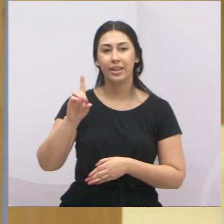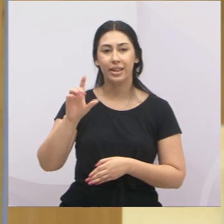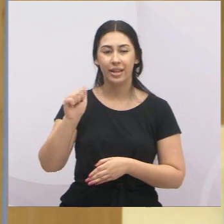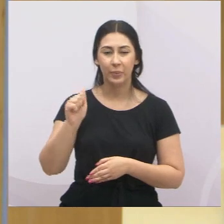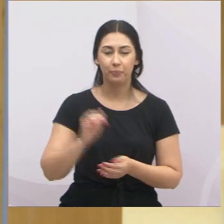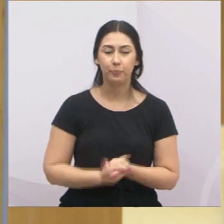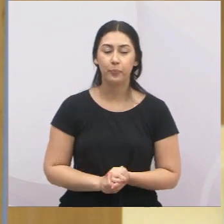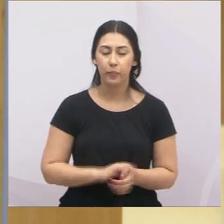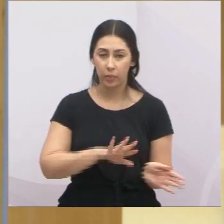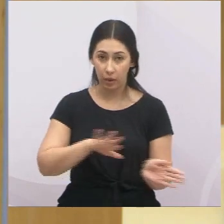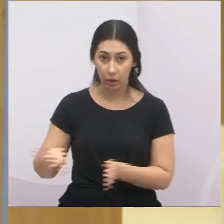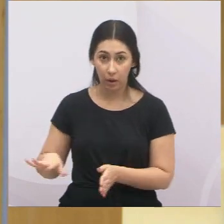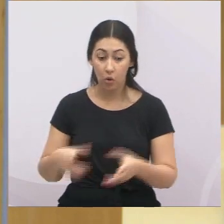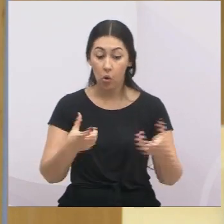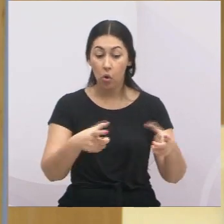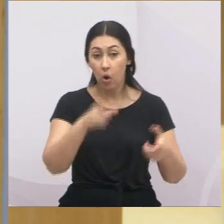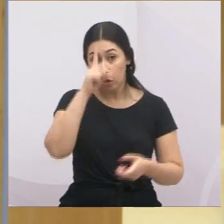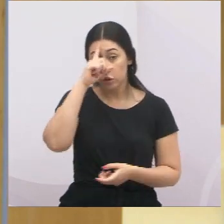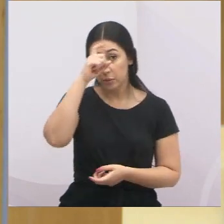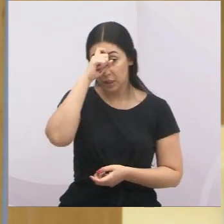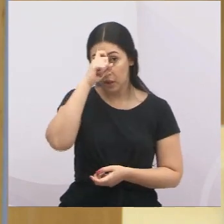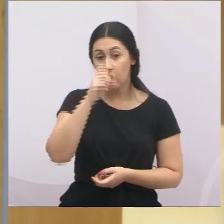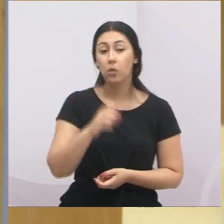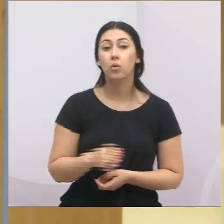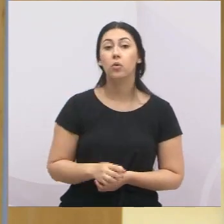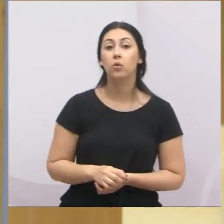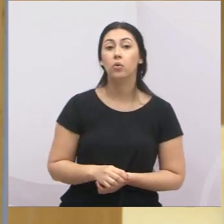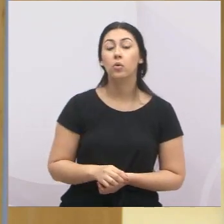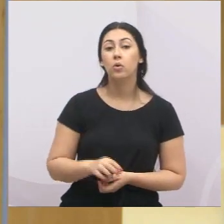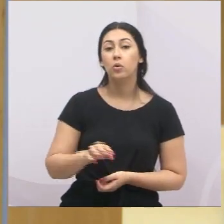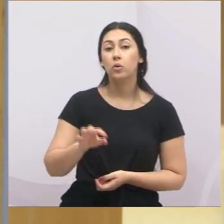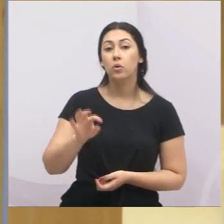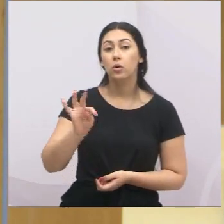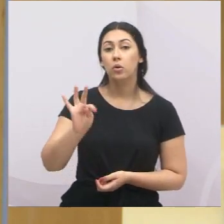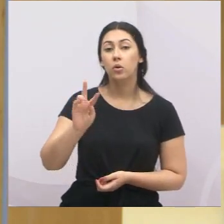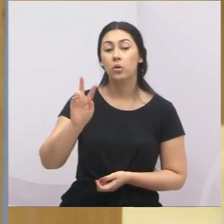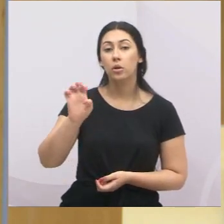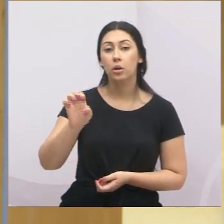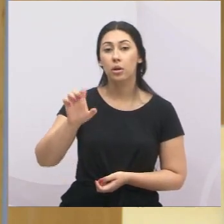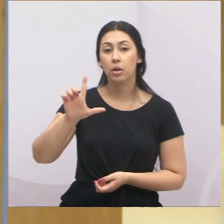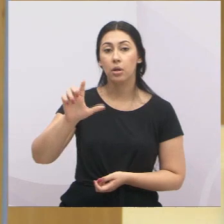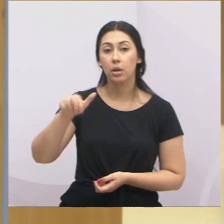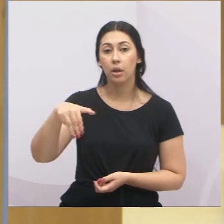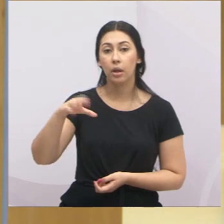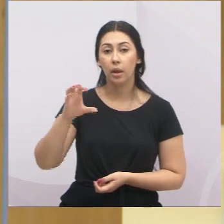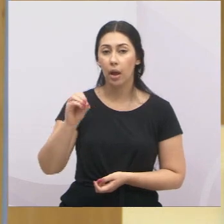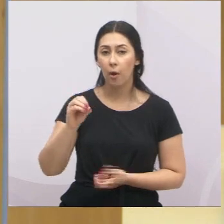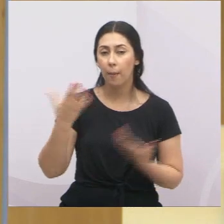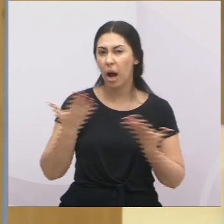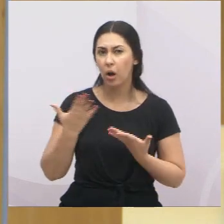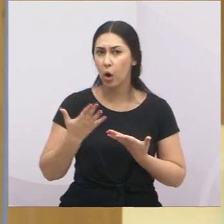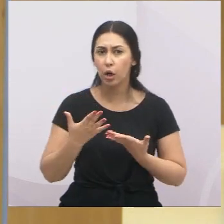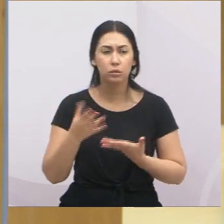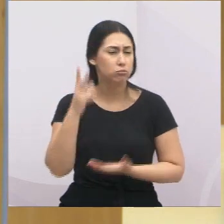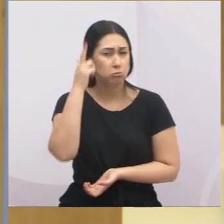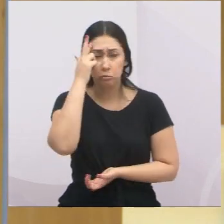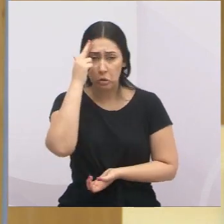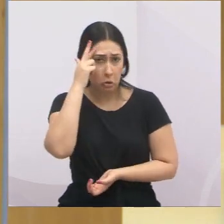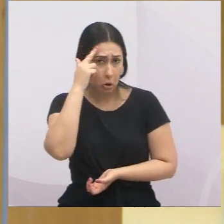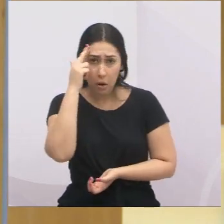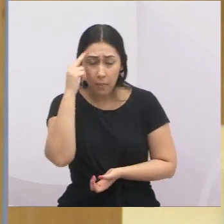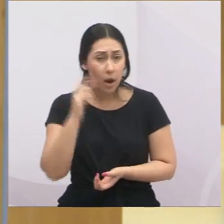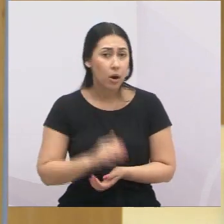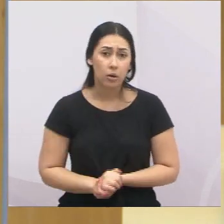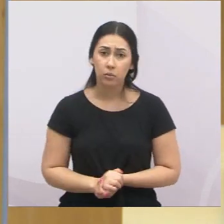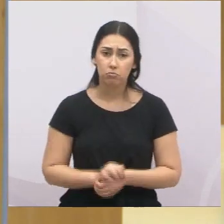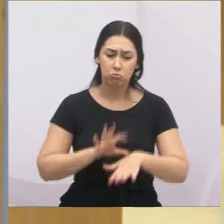Telmo, ela passou a funcionar normalmente, como era antes, com os casos de atendimento de 24 horas, com os casos de